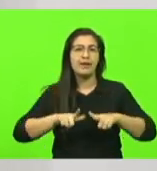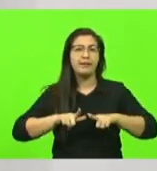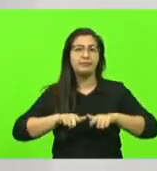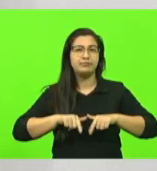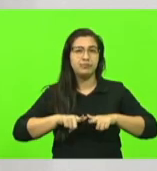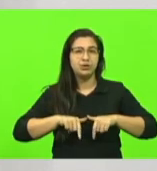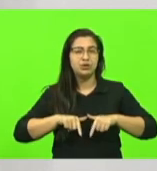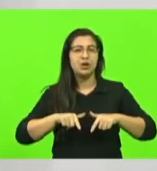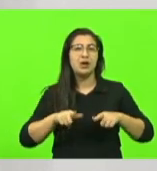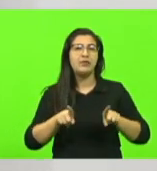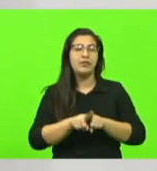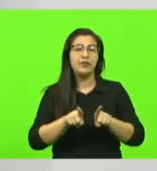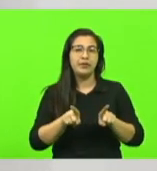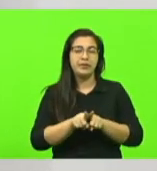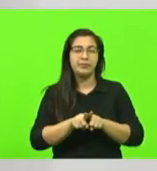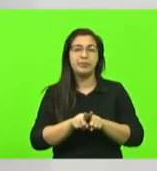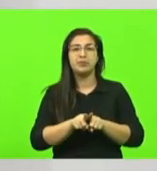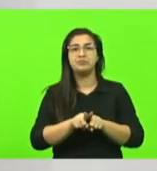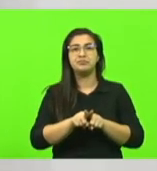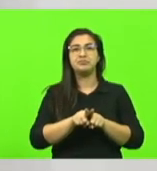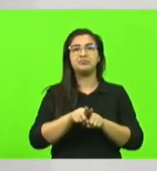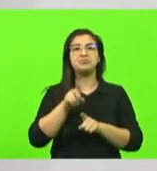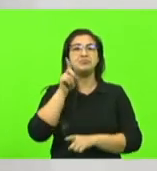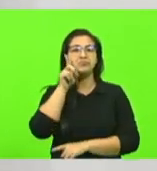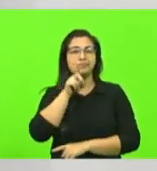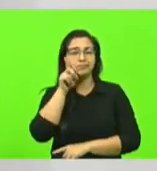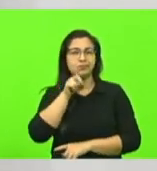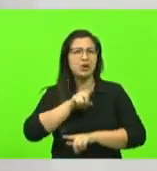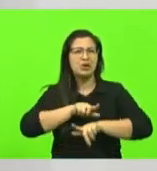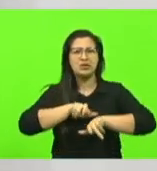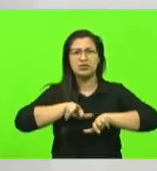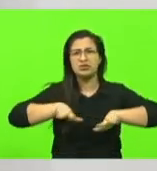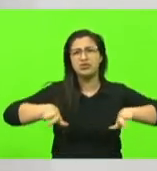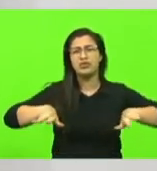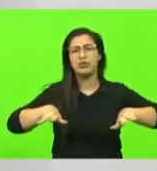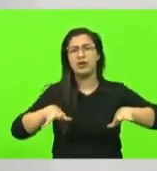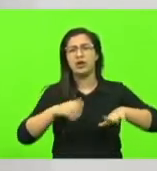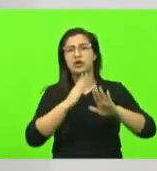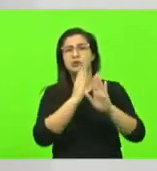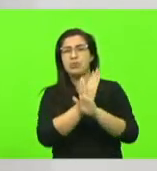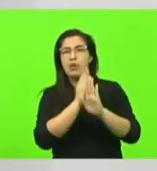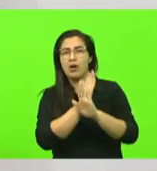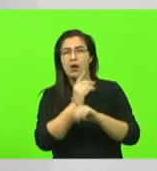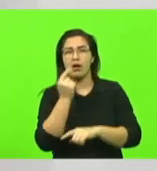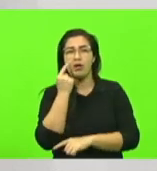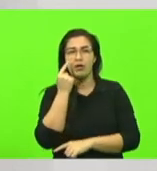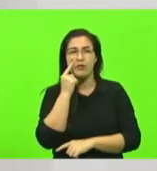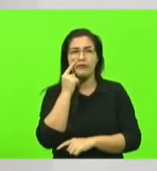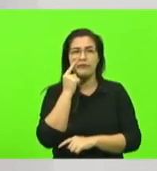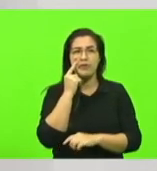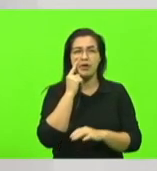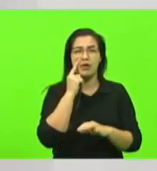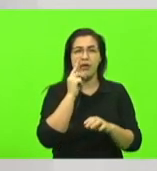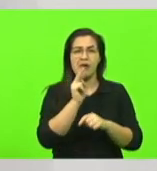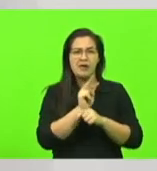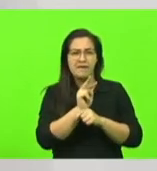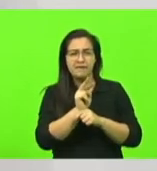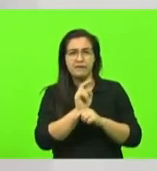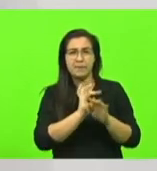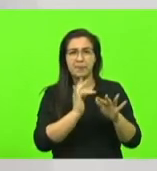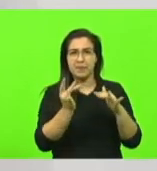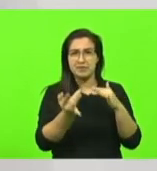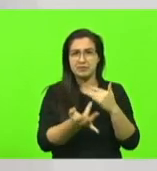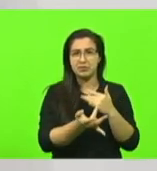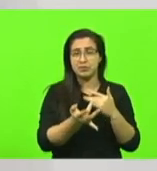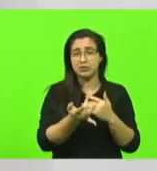avanços deputado Motta para monitorar redes sociais e outras ações